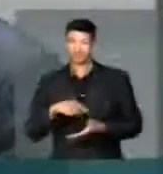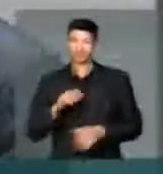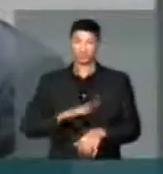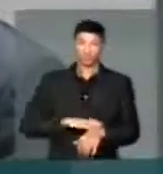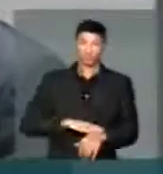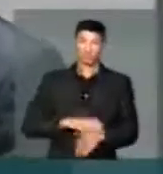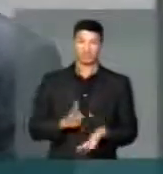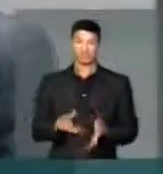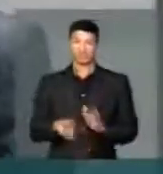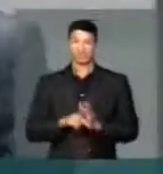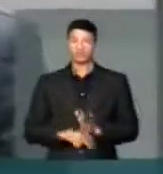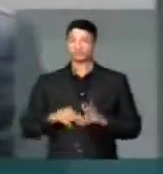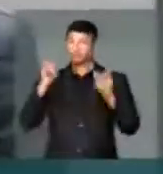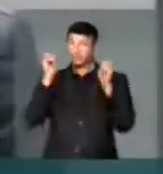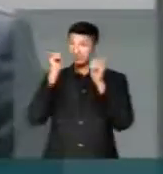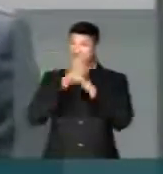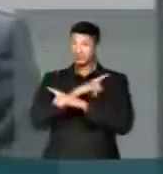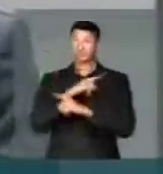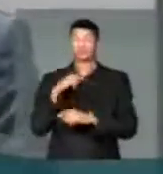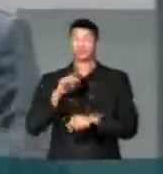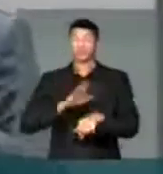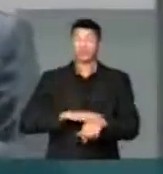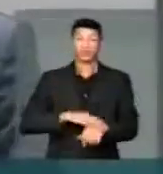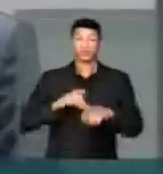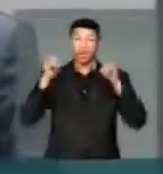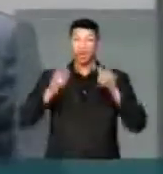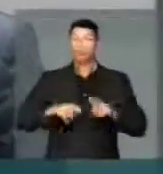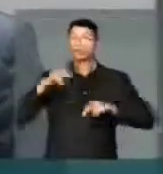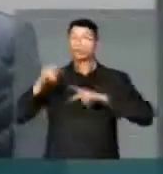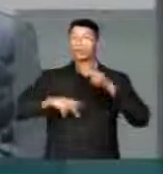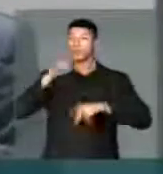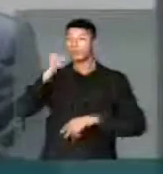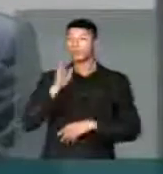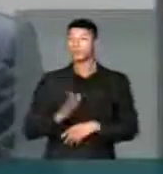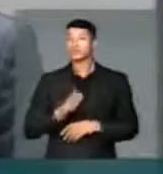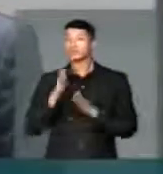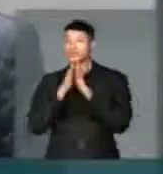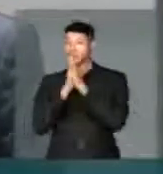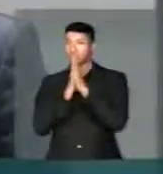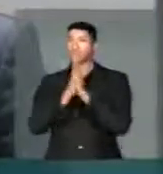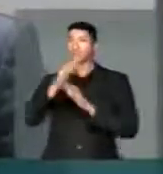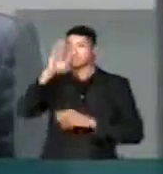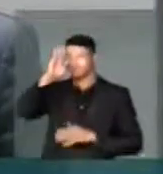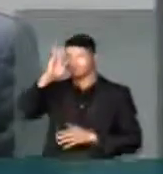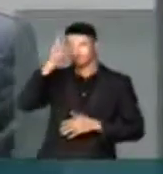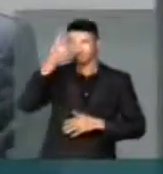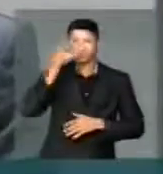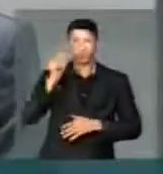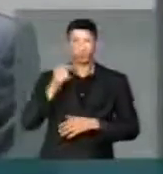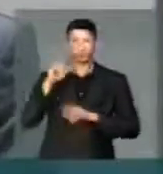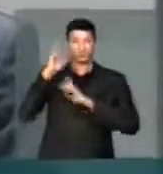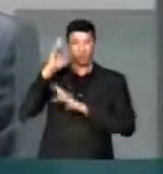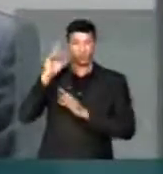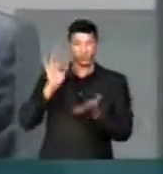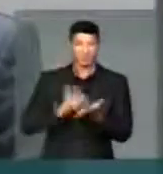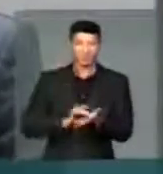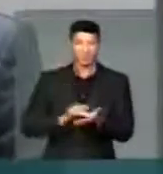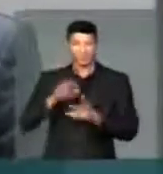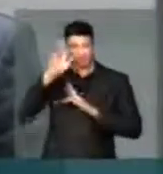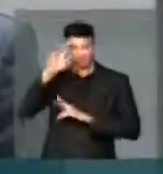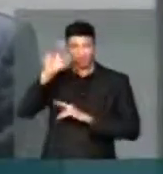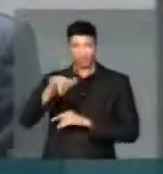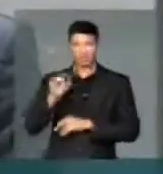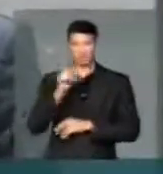no momento de dificuldade, no momento onde a população brasileira clama por soluções, o que se espera de verdadeiros